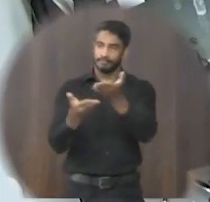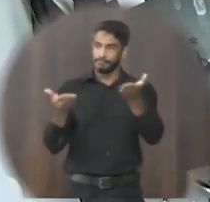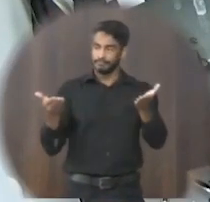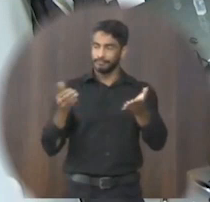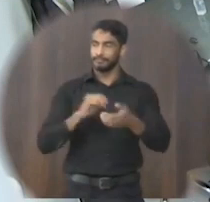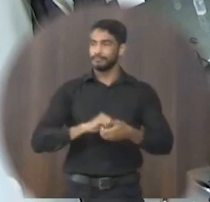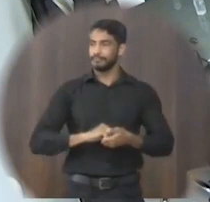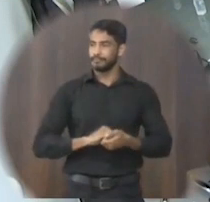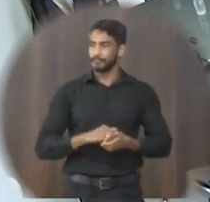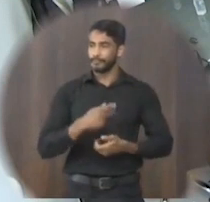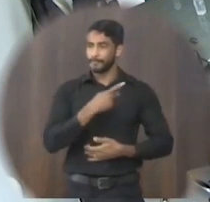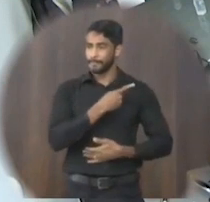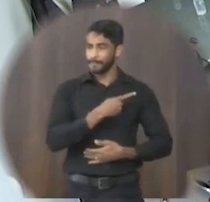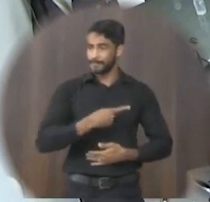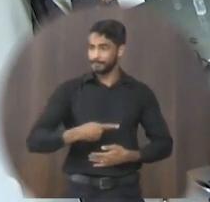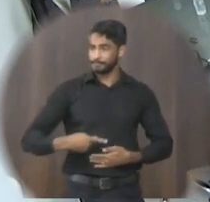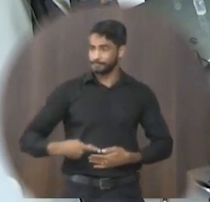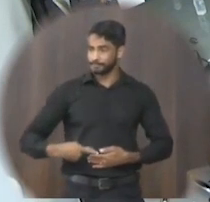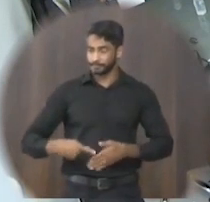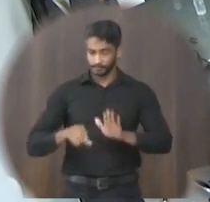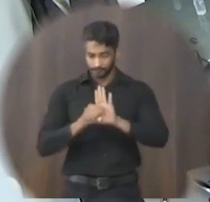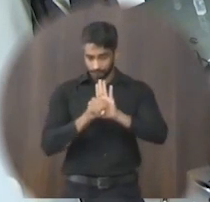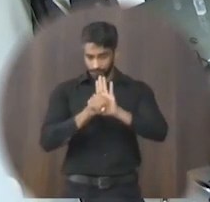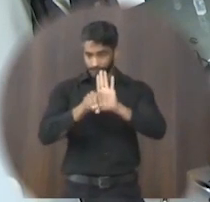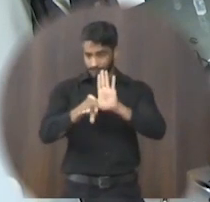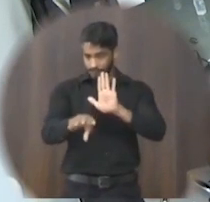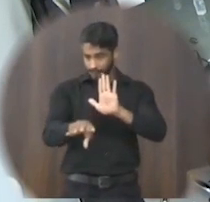presidente esse nosso requerimento